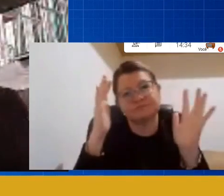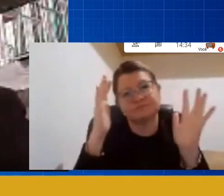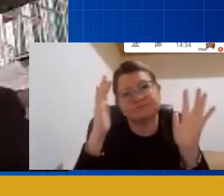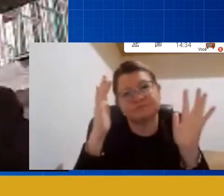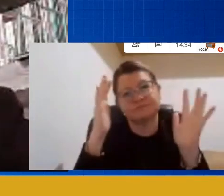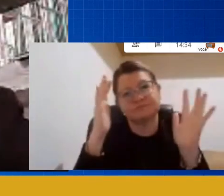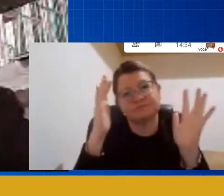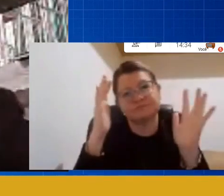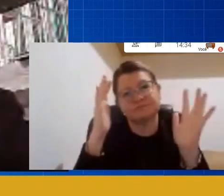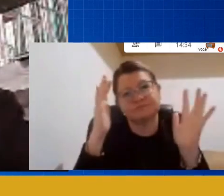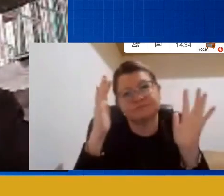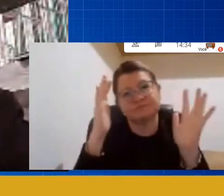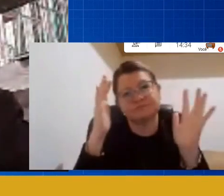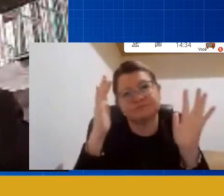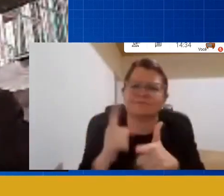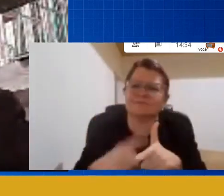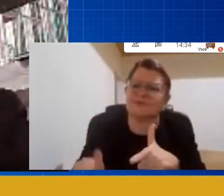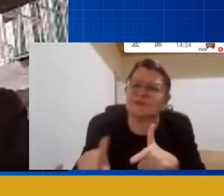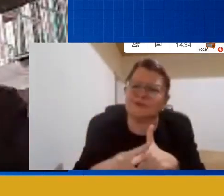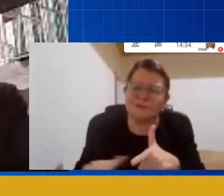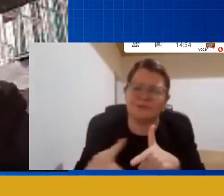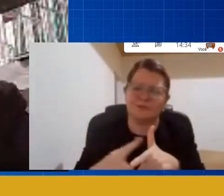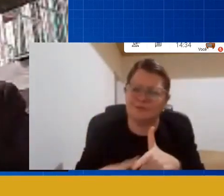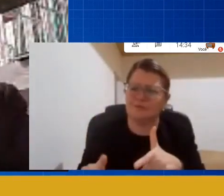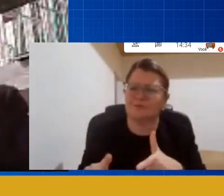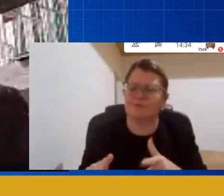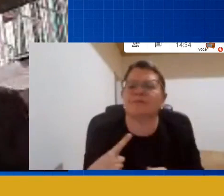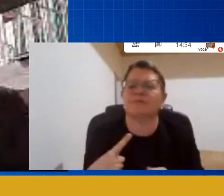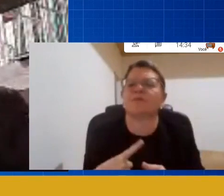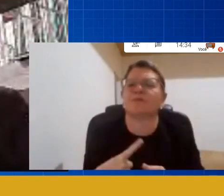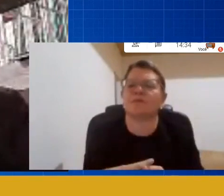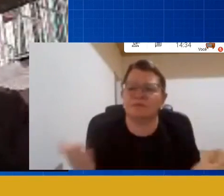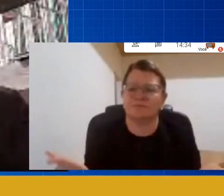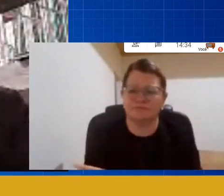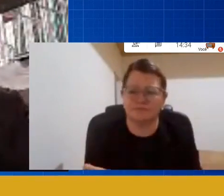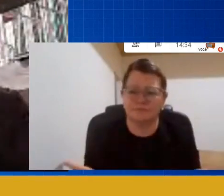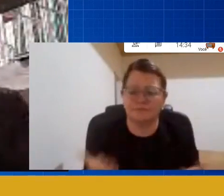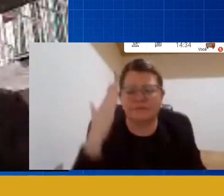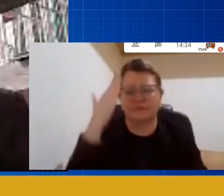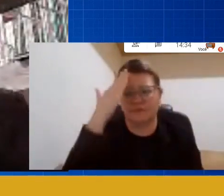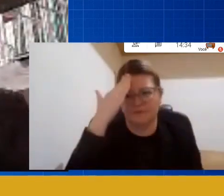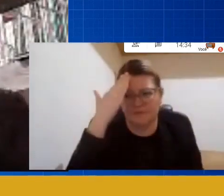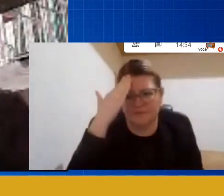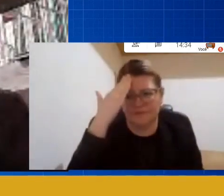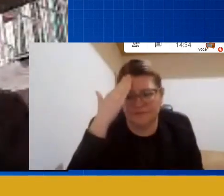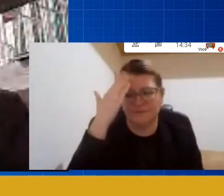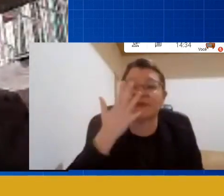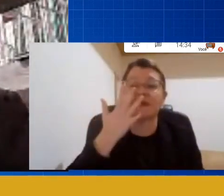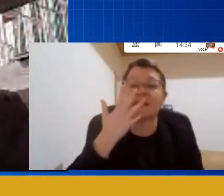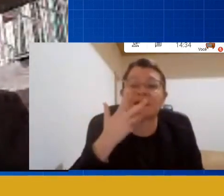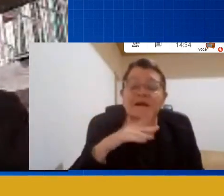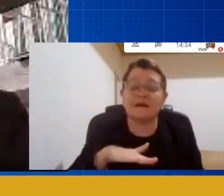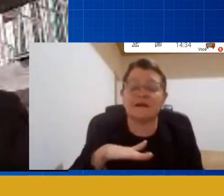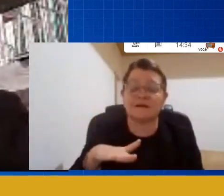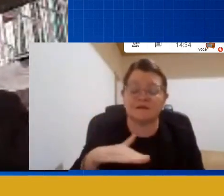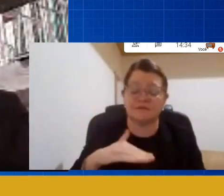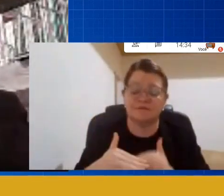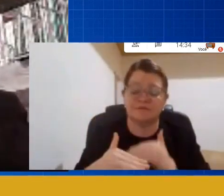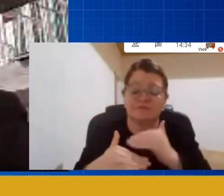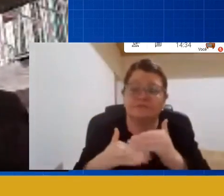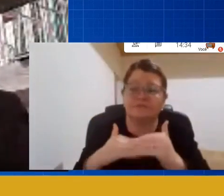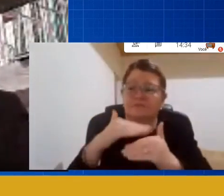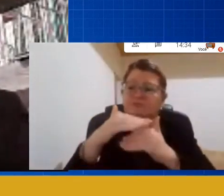porque hoje nós sabemos que as matrizes de desenvolvimento de uma criança elas são muito bem